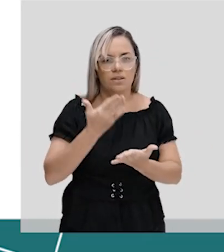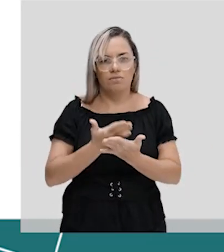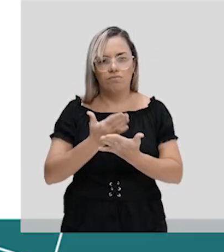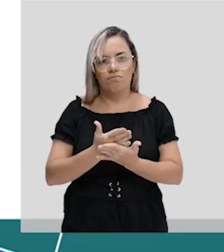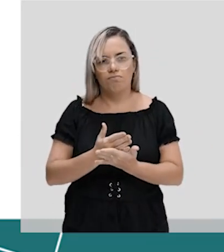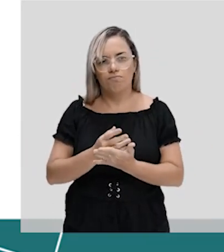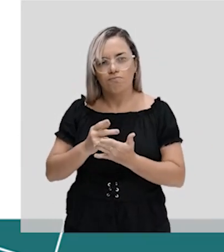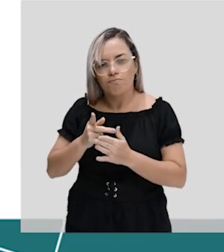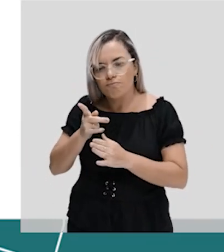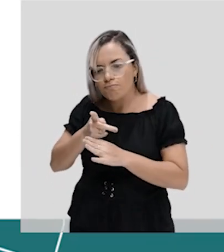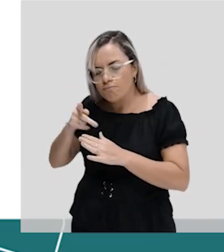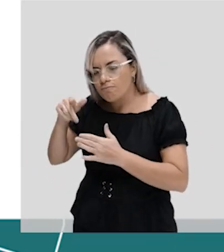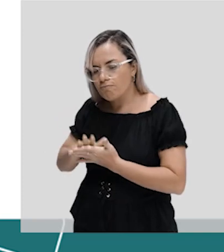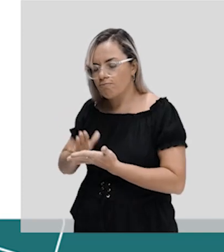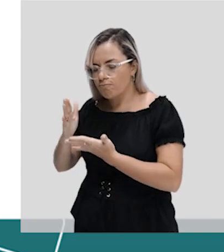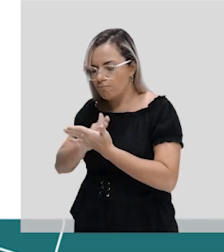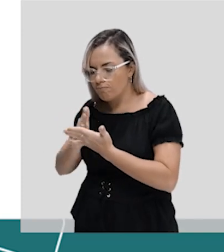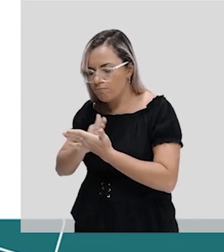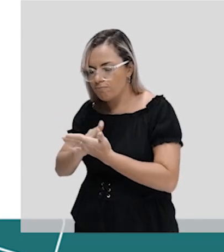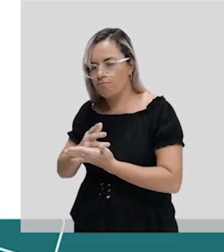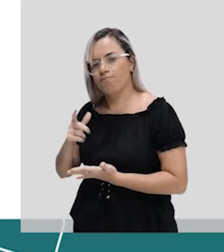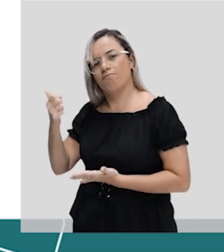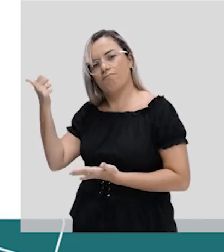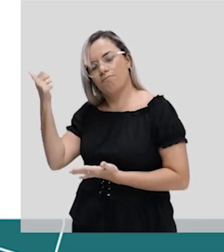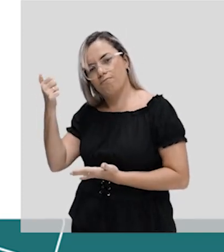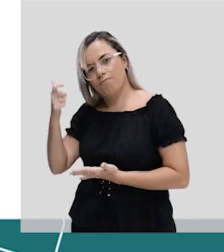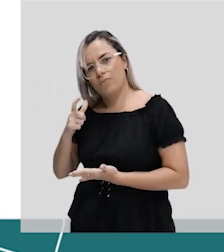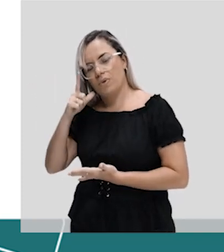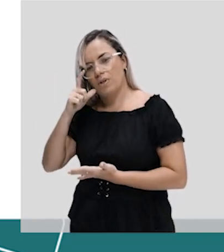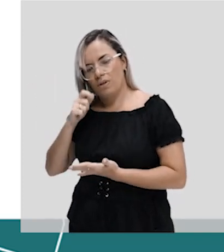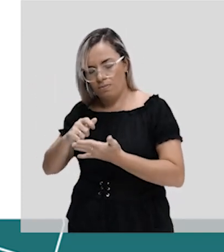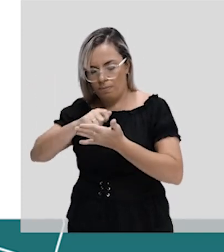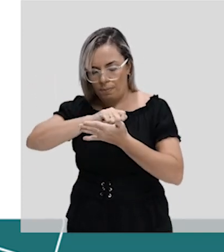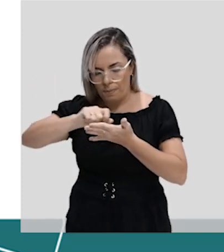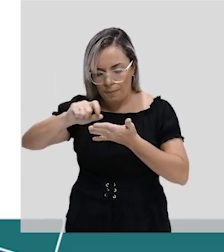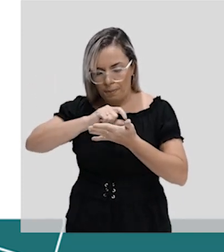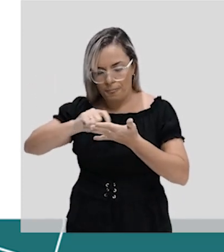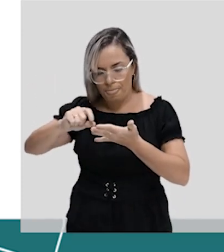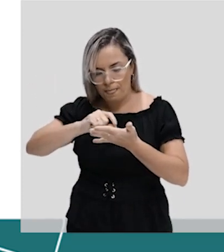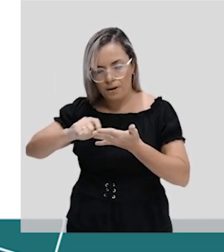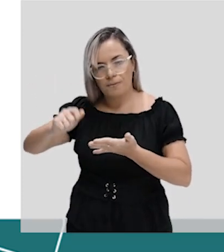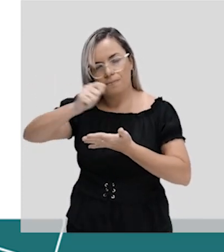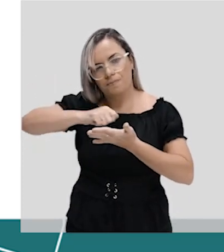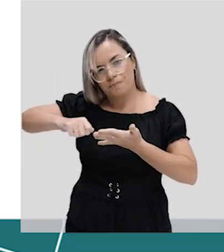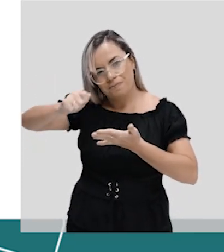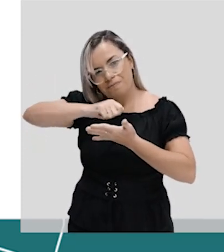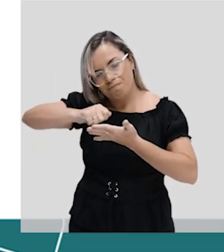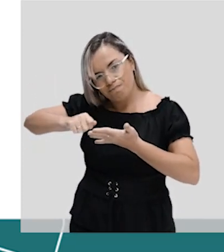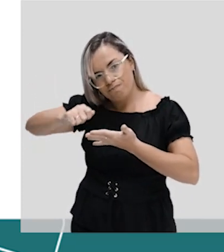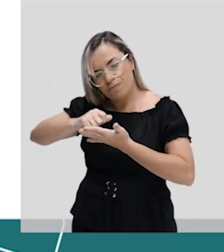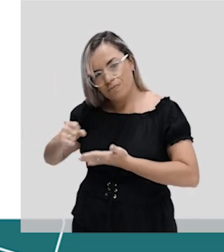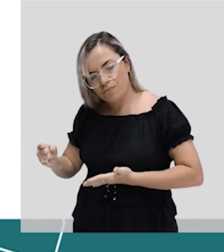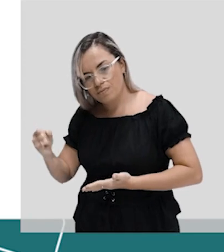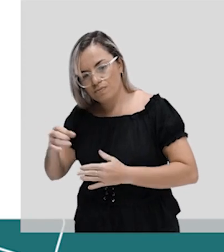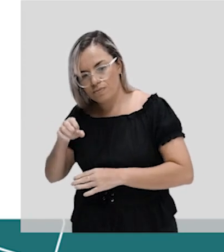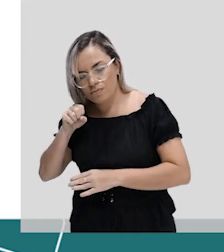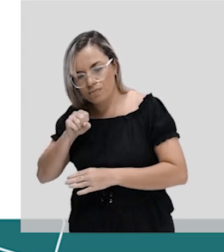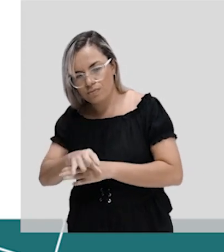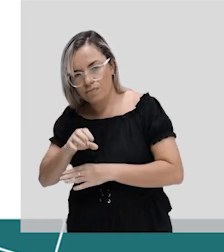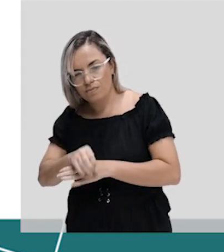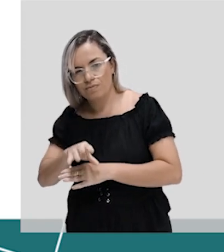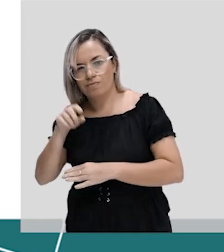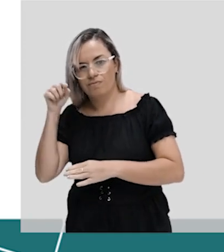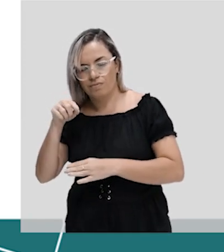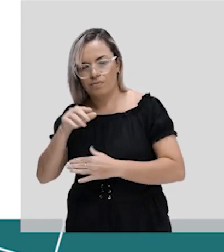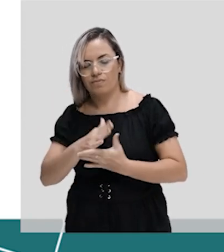pegar teu caderno, tua caneta, teu lápis, teu marcatexto, para escrever e deixar em destaque as dicas que eu vou te